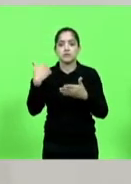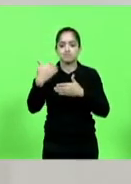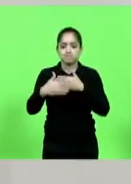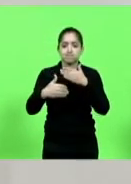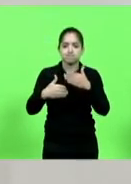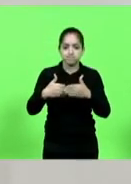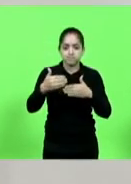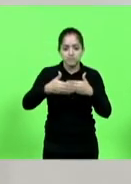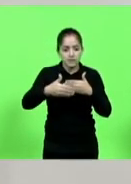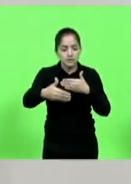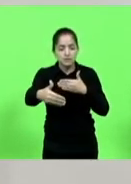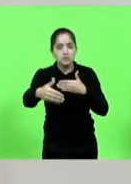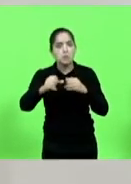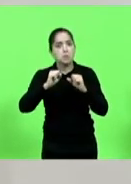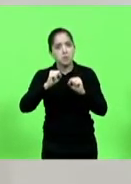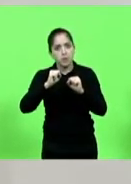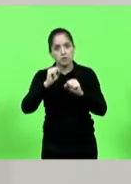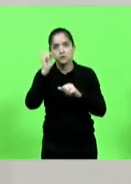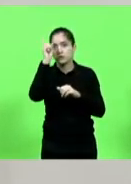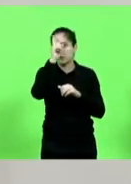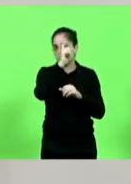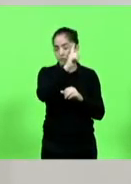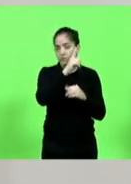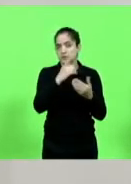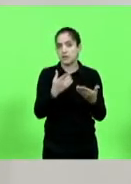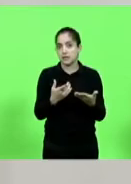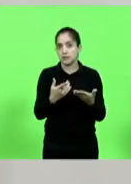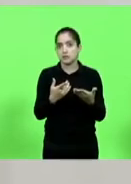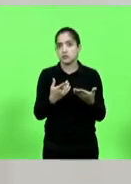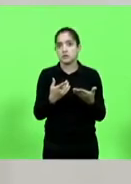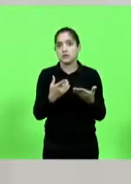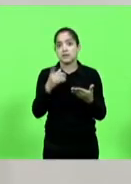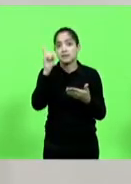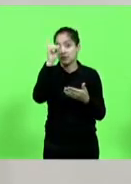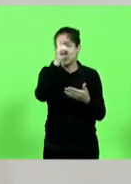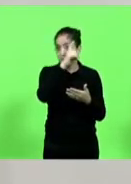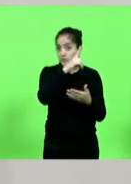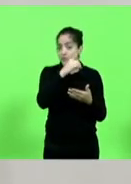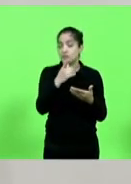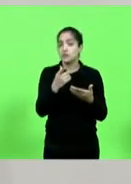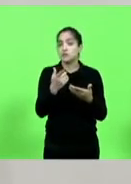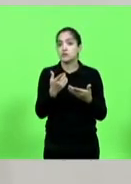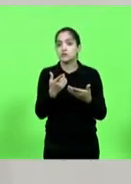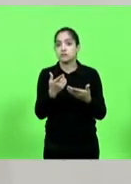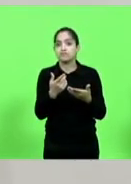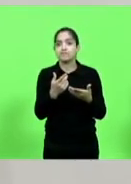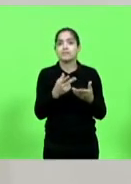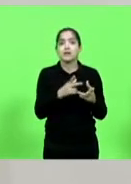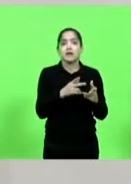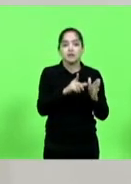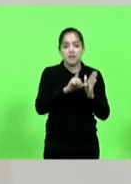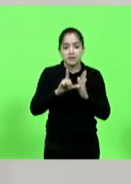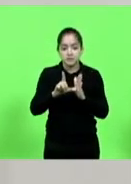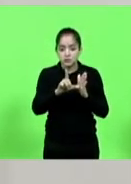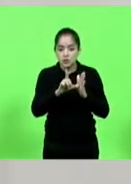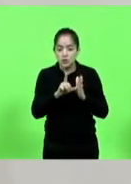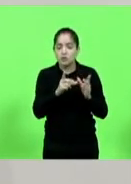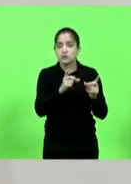passando por esse momento, que é um momento complicado para o varejo no Brasil inteiro,